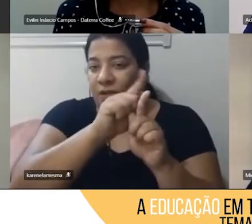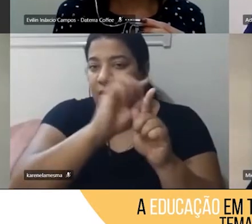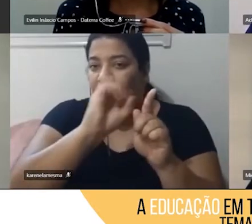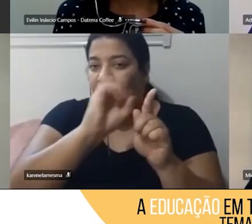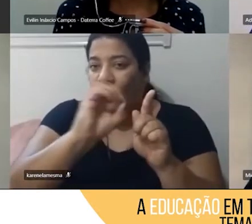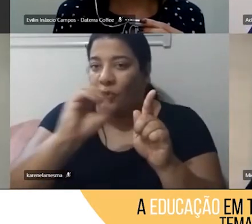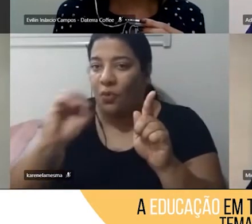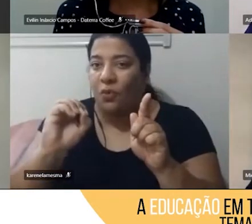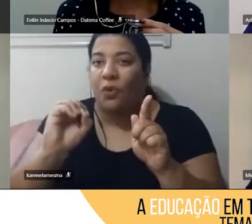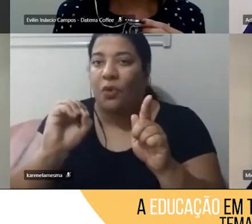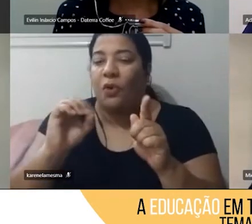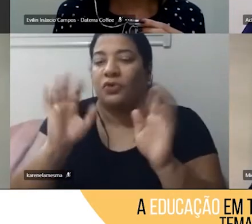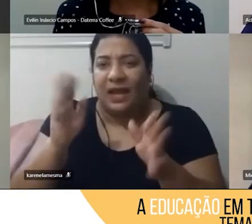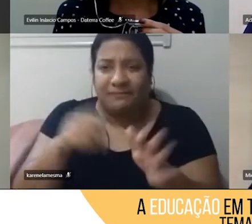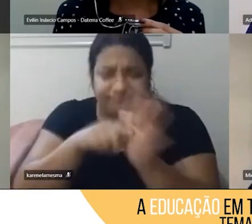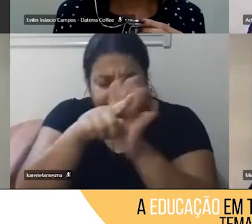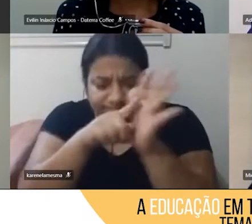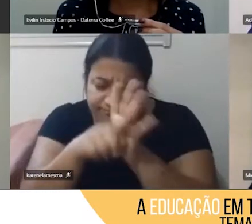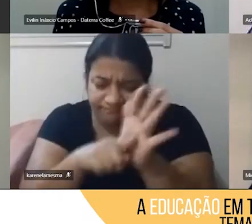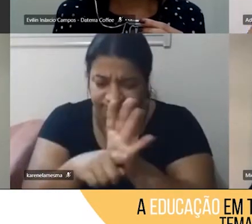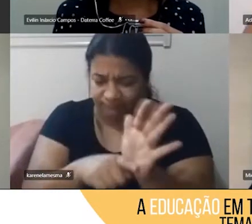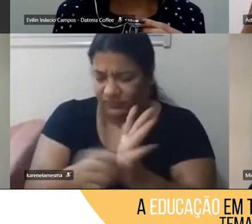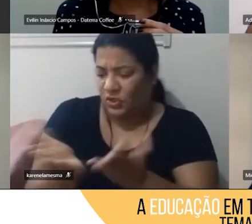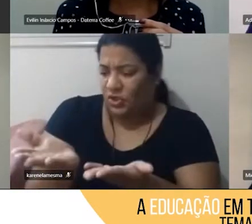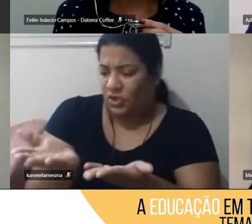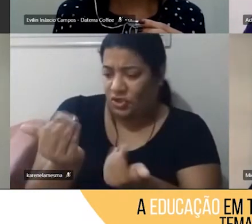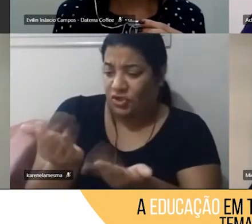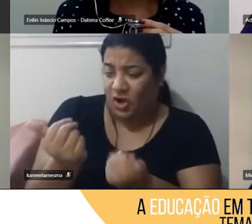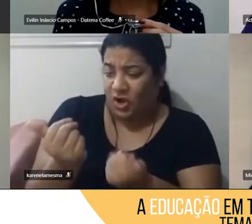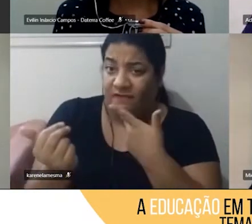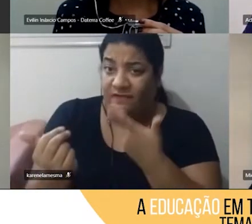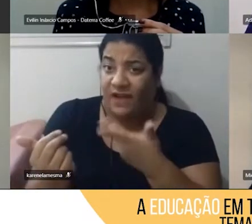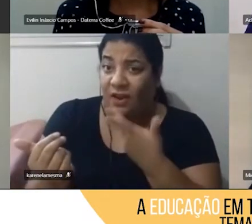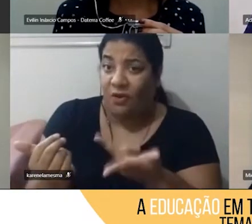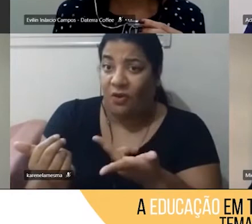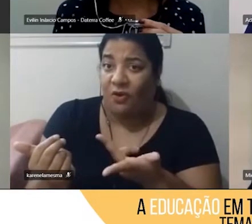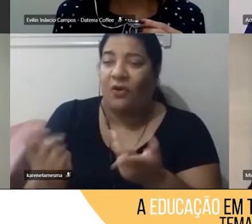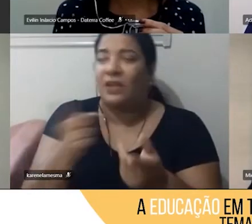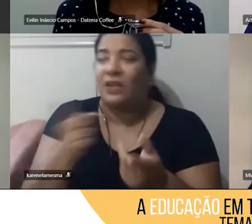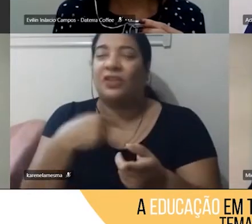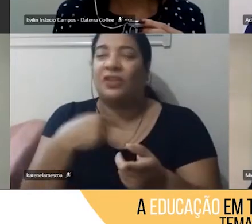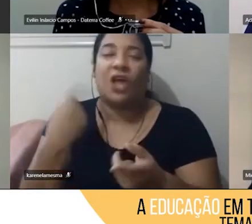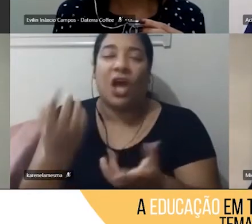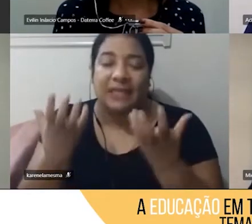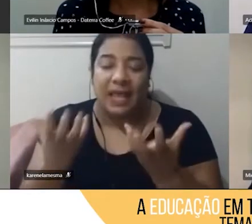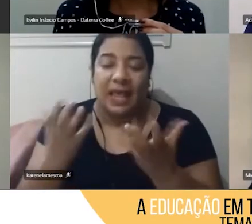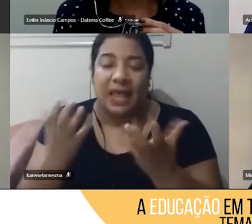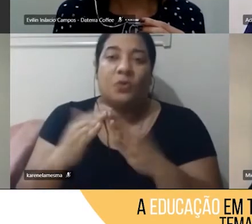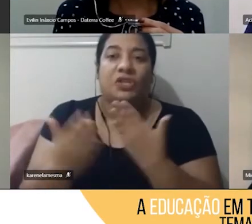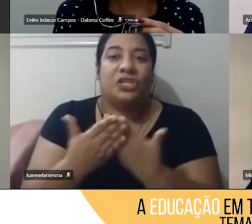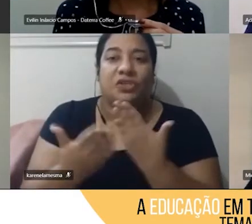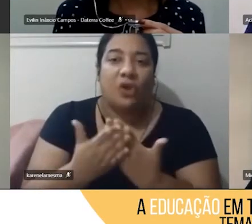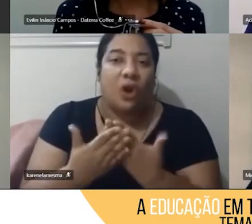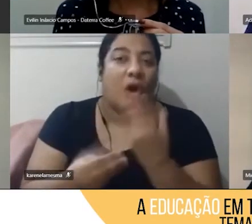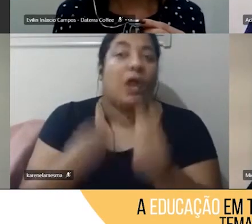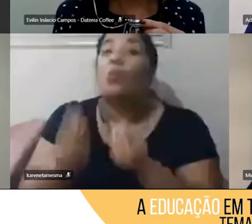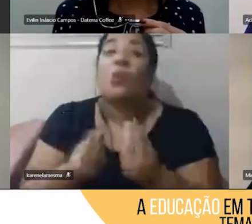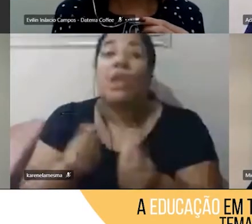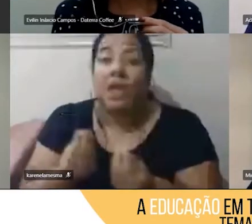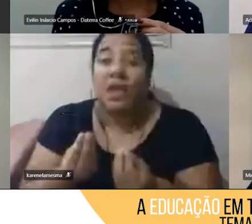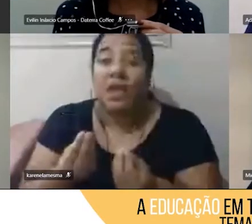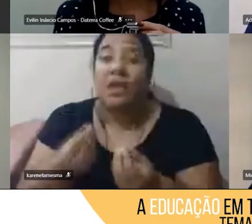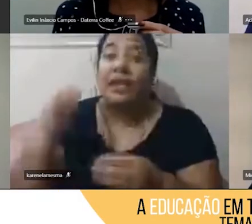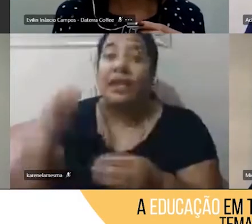com jovens, com a juventude, dizendo o que eles esperam da escola, e todas as pesquisas trazem que eles esperam uma escola